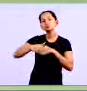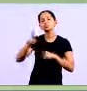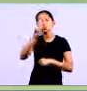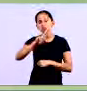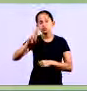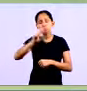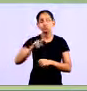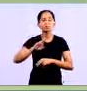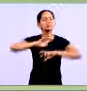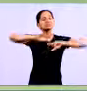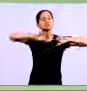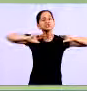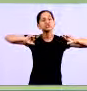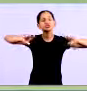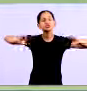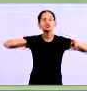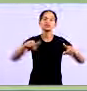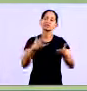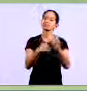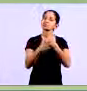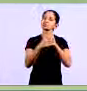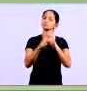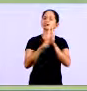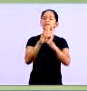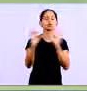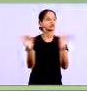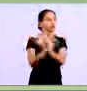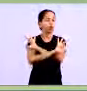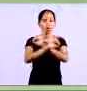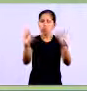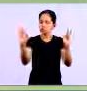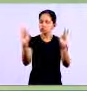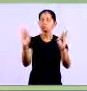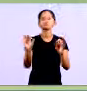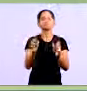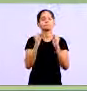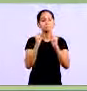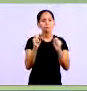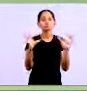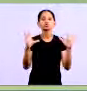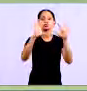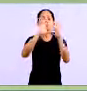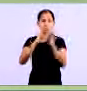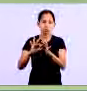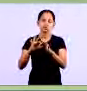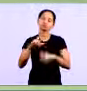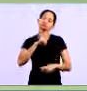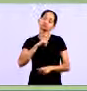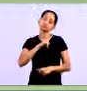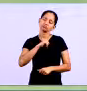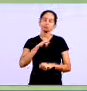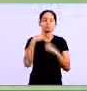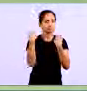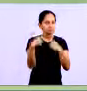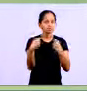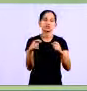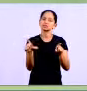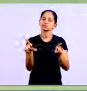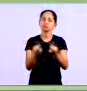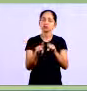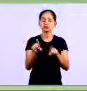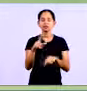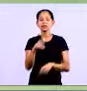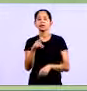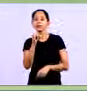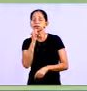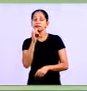Mas são diversas as respostas Todas as respostas que vocês colocarem Dentro do contexto que a gente trabalhou Estão corretas Mas a que eu coloquei aqui é Para que